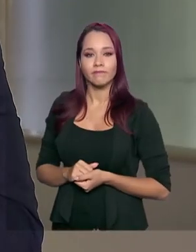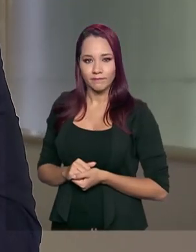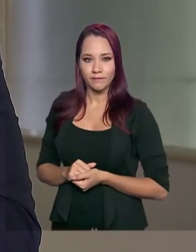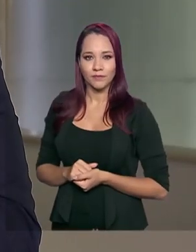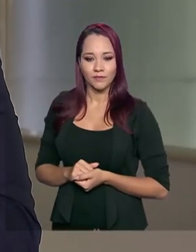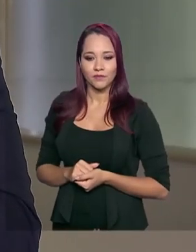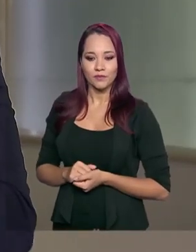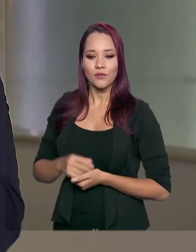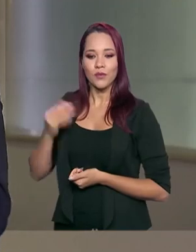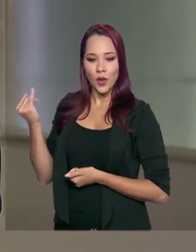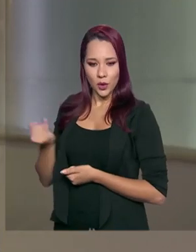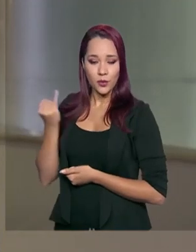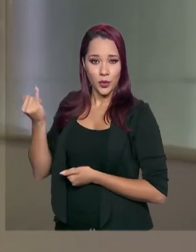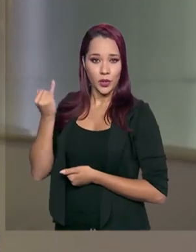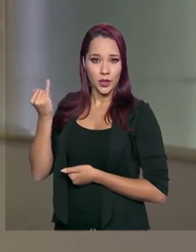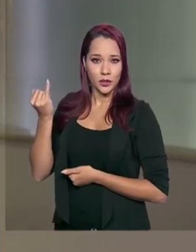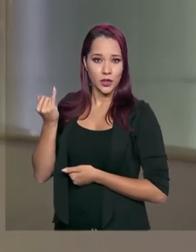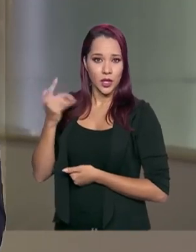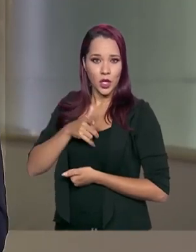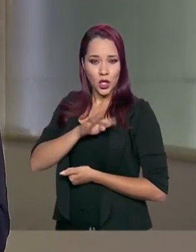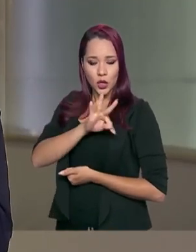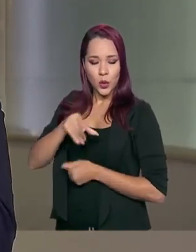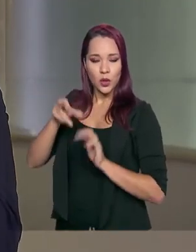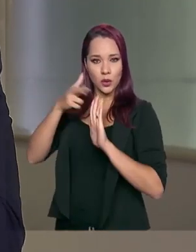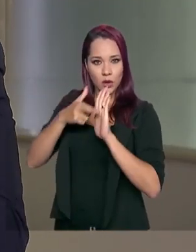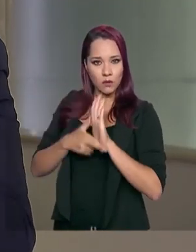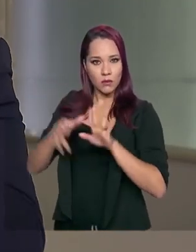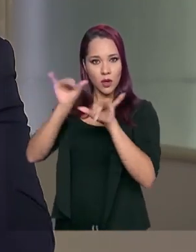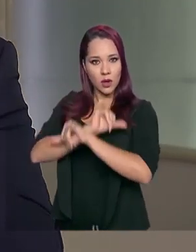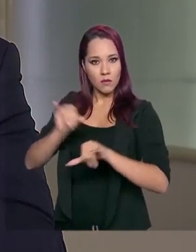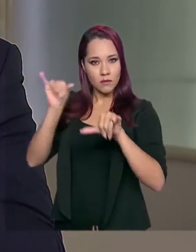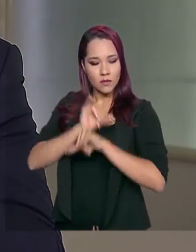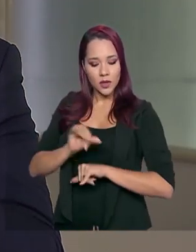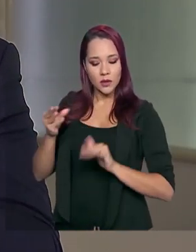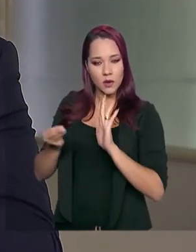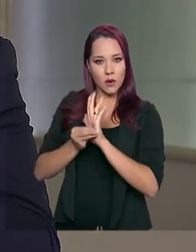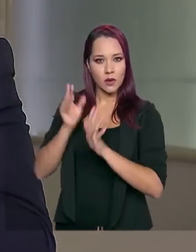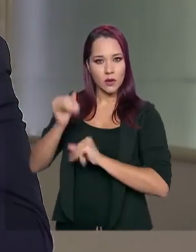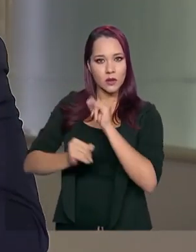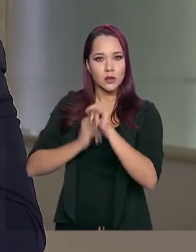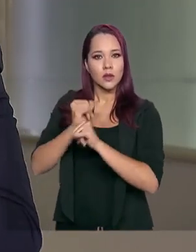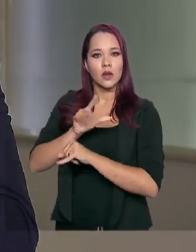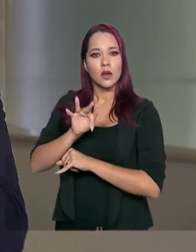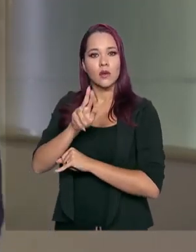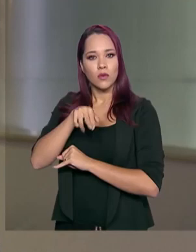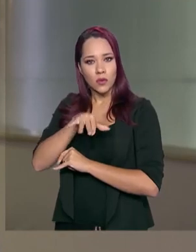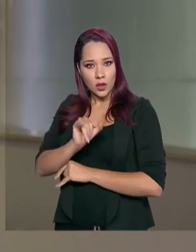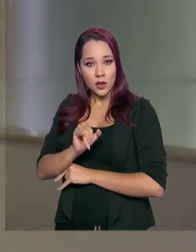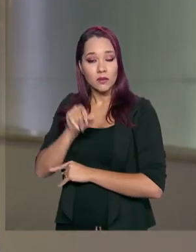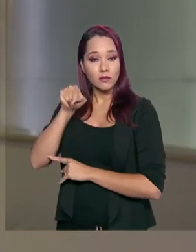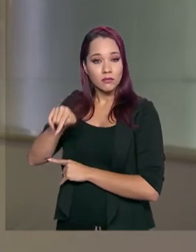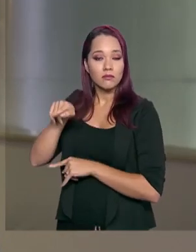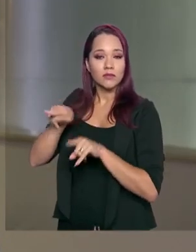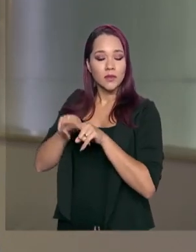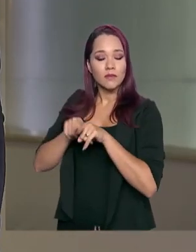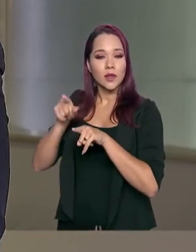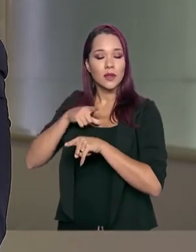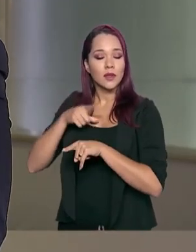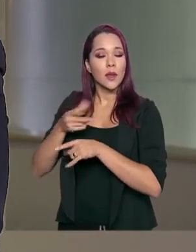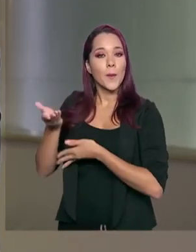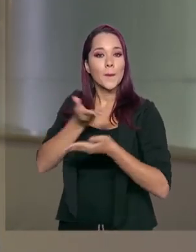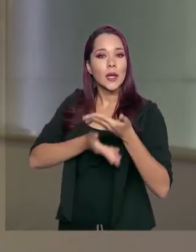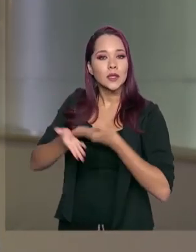É importante, todo o regulamento da campanha encontra-se no site da FUNAI. É interessante que a gente envolva também parceiros